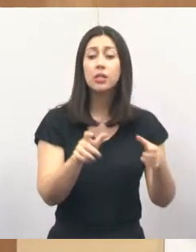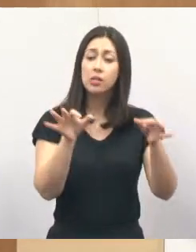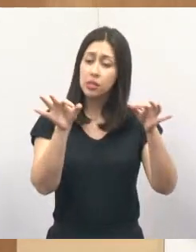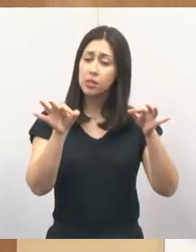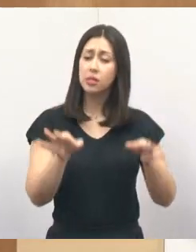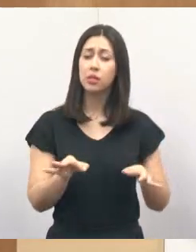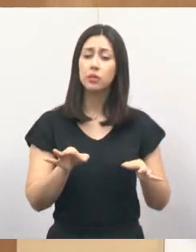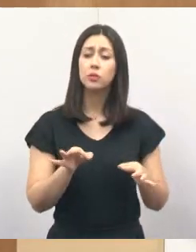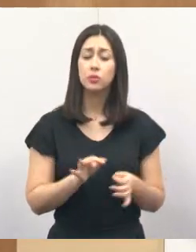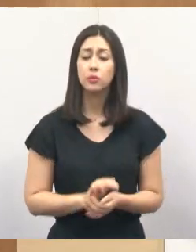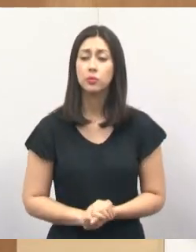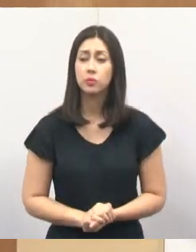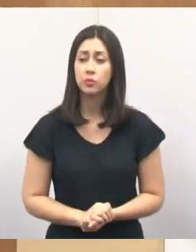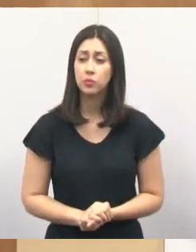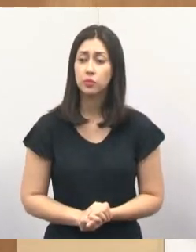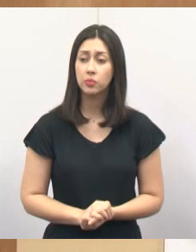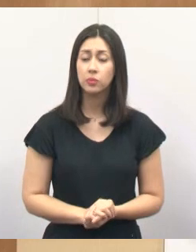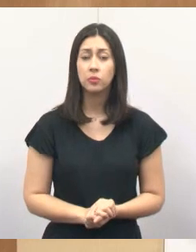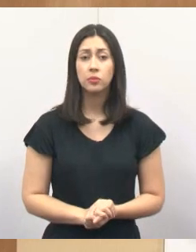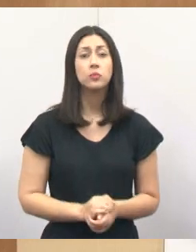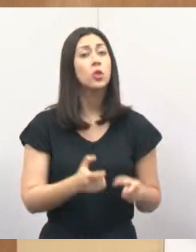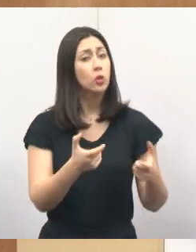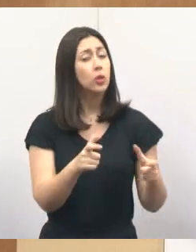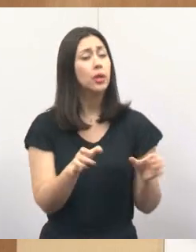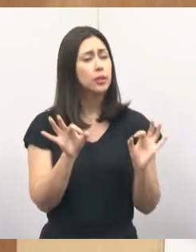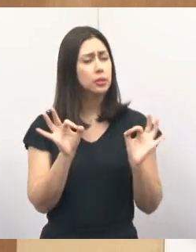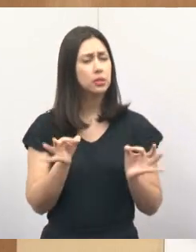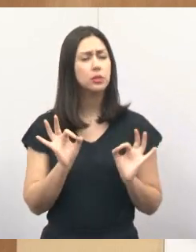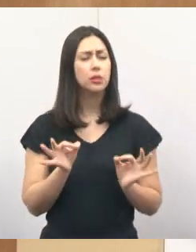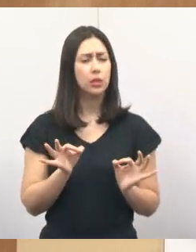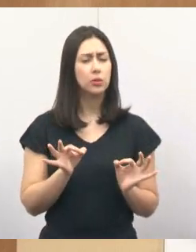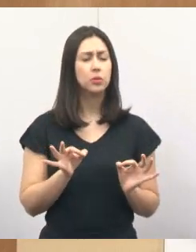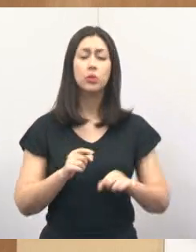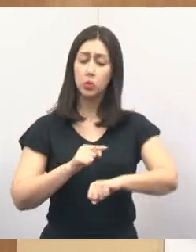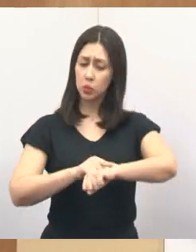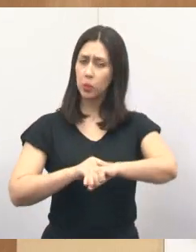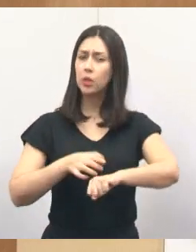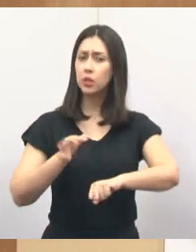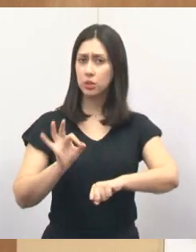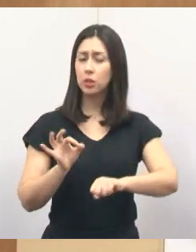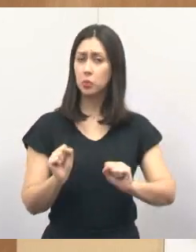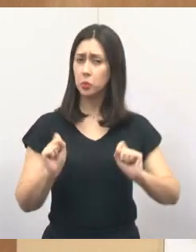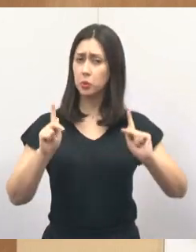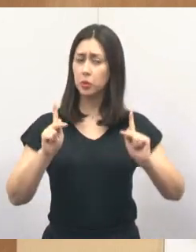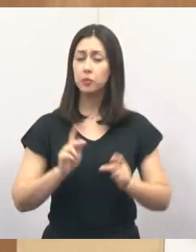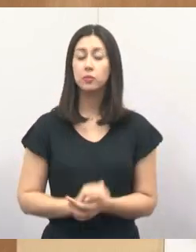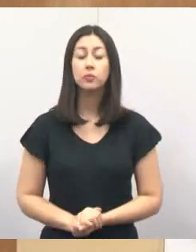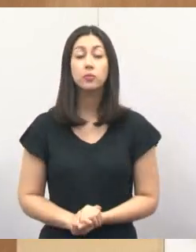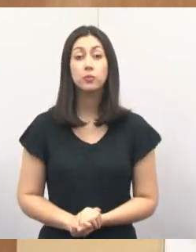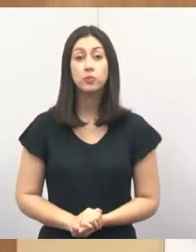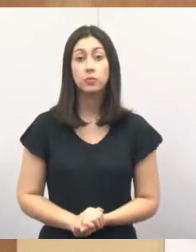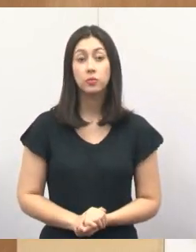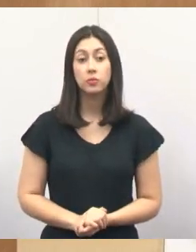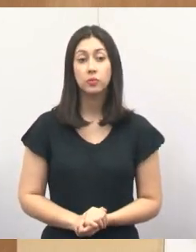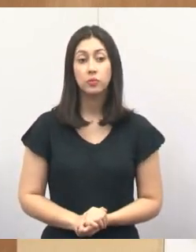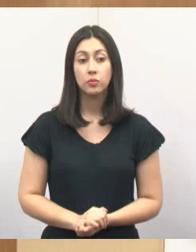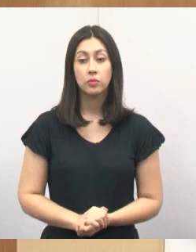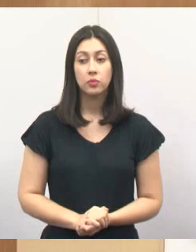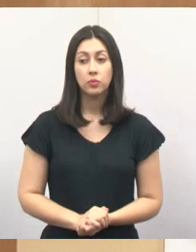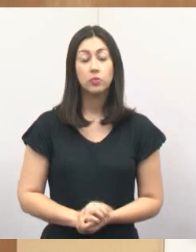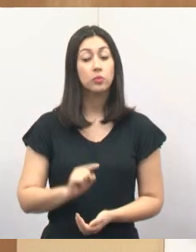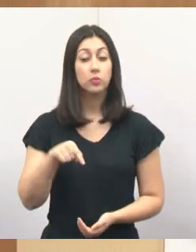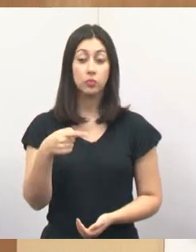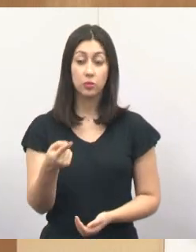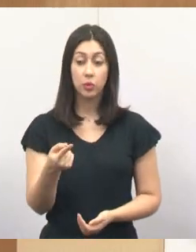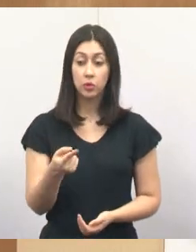descarte correto desse lixo, onde ele tem que ser devidamente colocado e o horário correto. tá bom? Bom, na